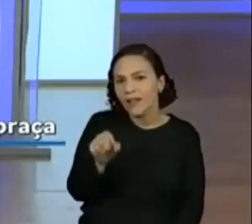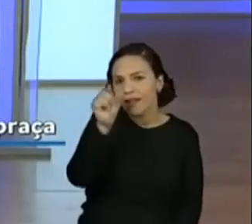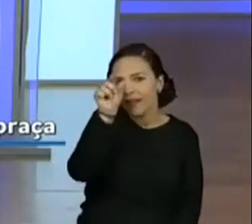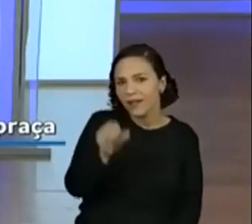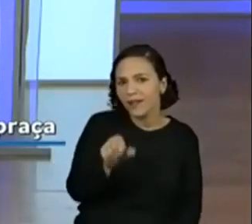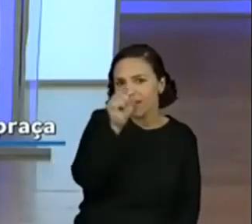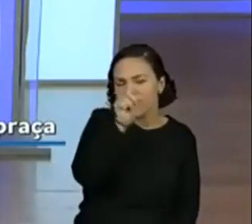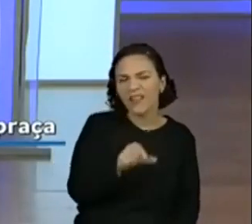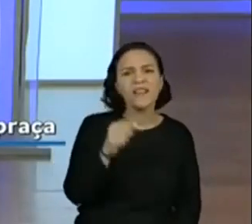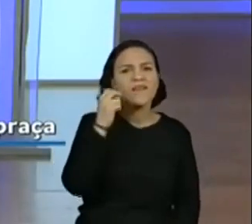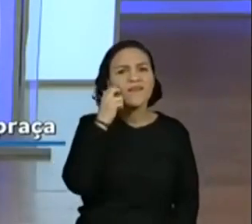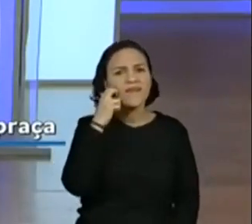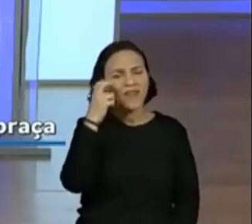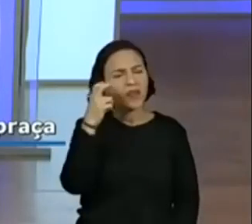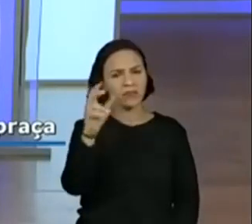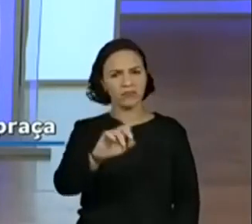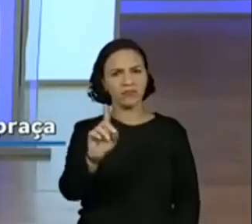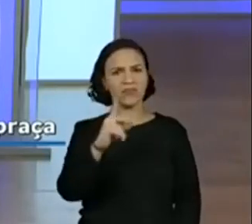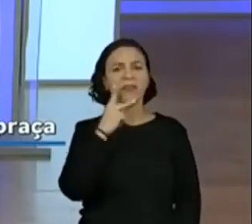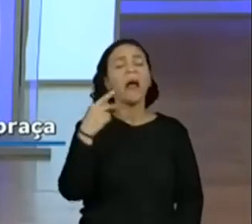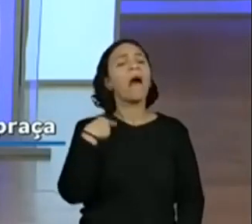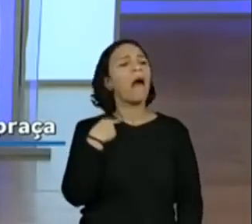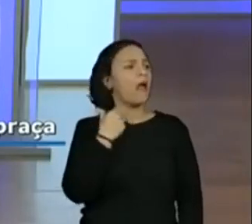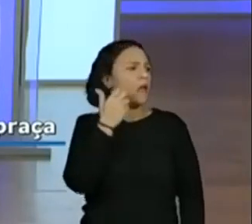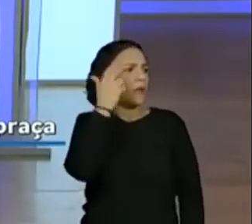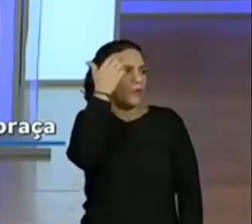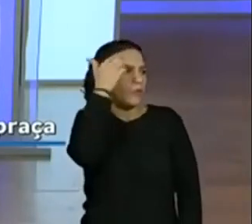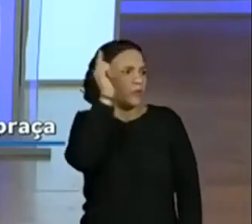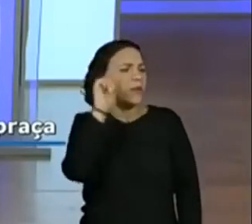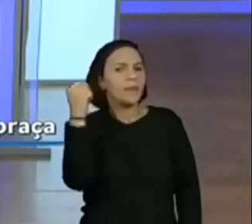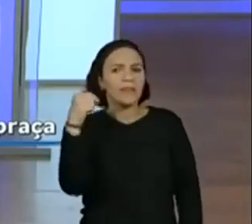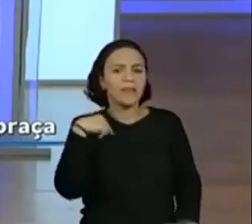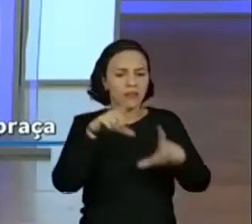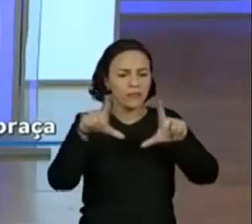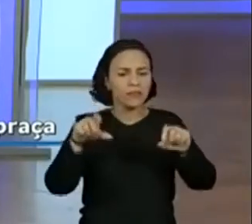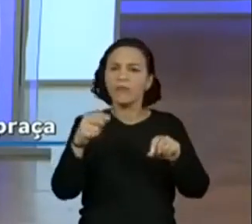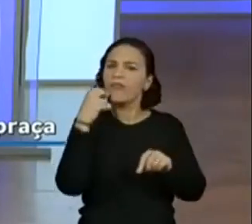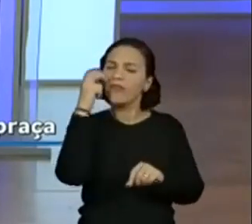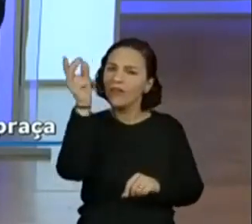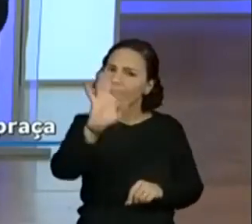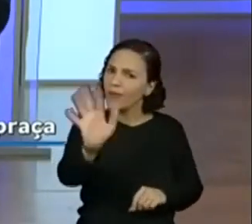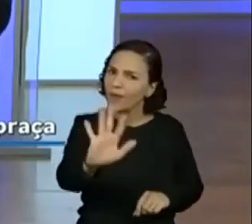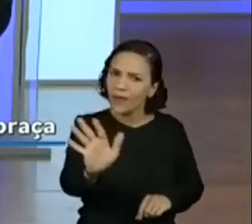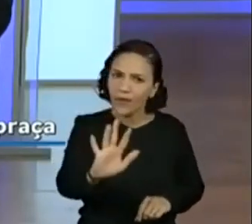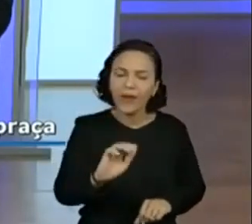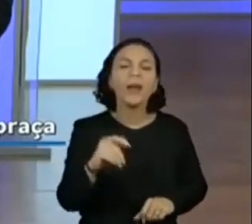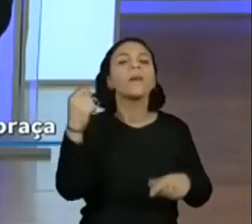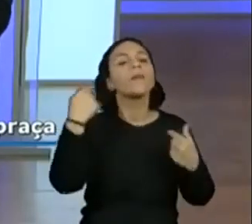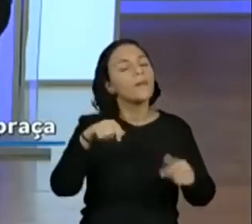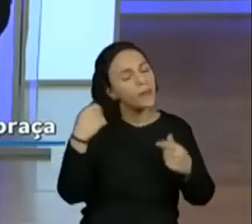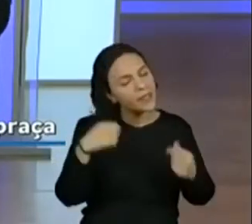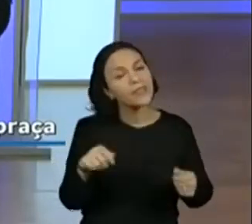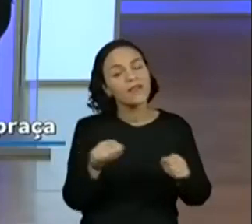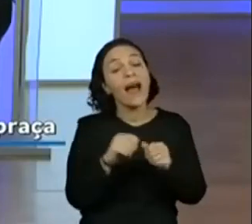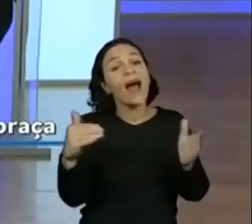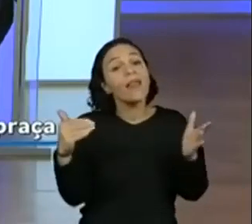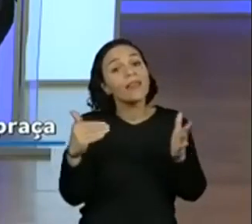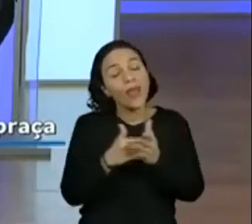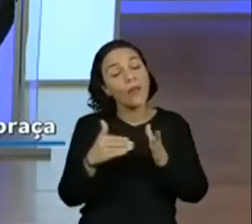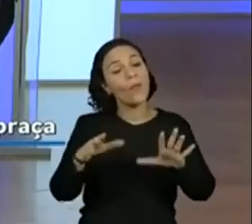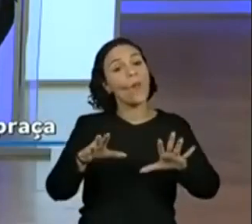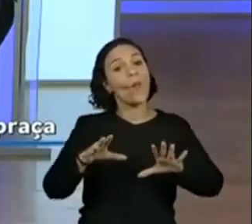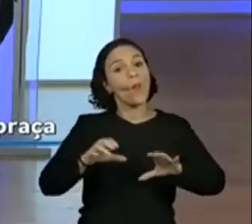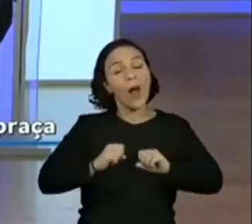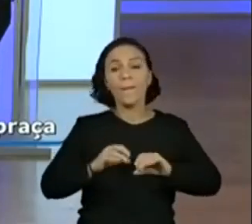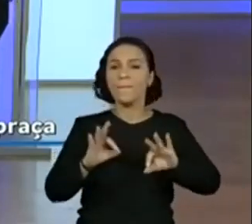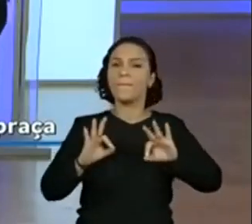vergonha falar não sei, preciso usar o quadro, não? Isso mesmo. Tem que fazer o tempo inteiro sem medo. O quadro é um apoio